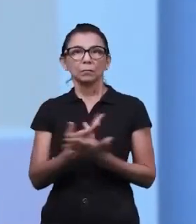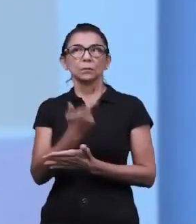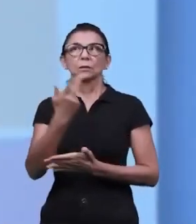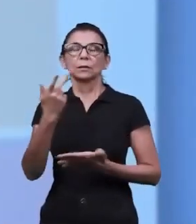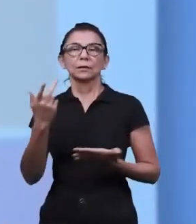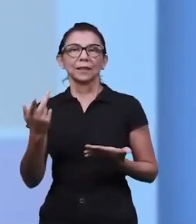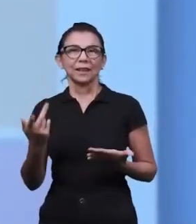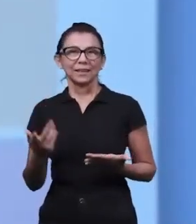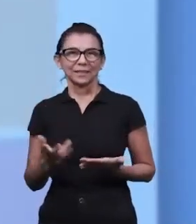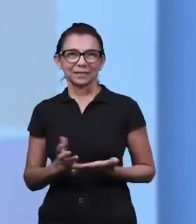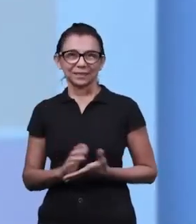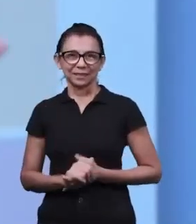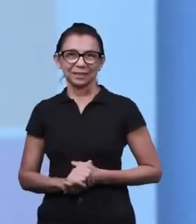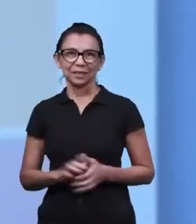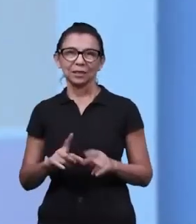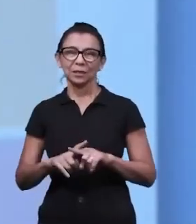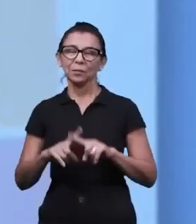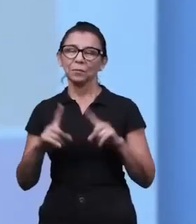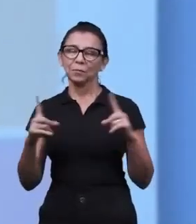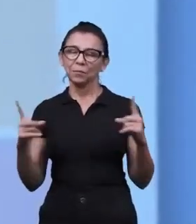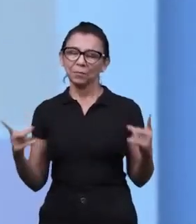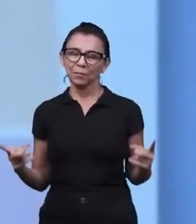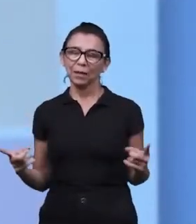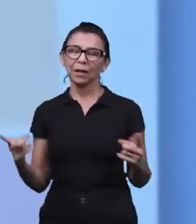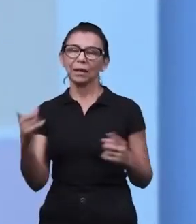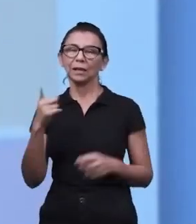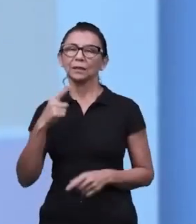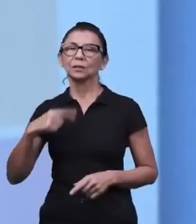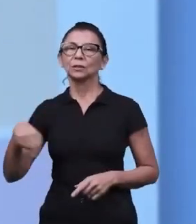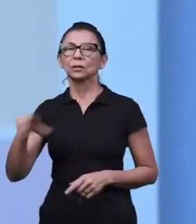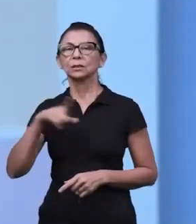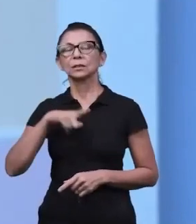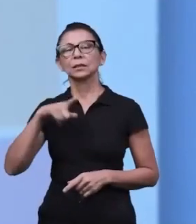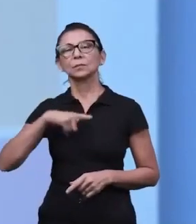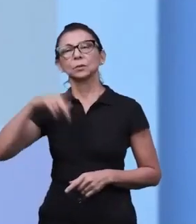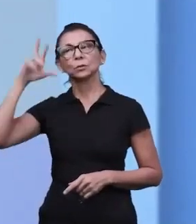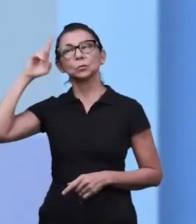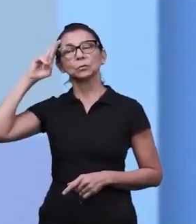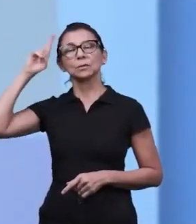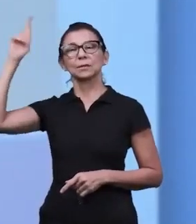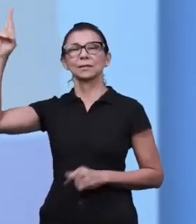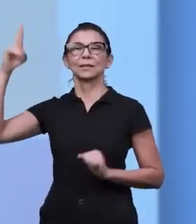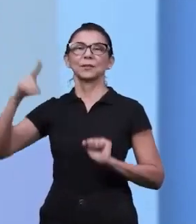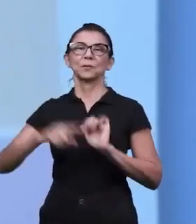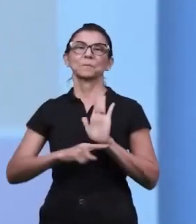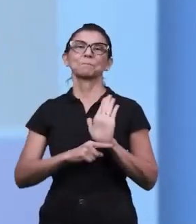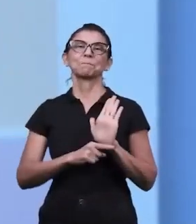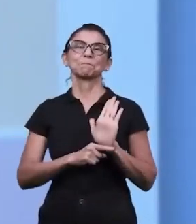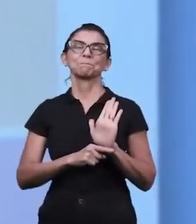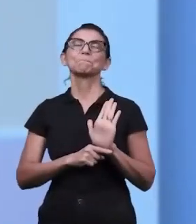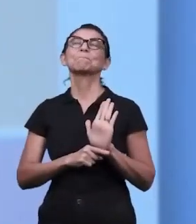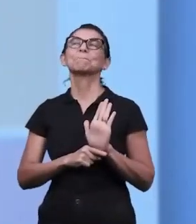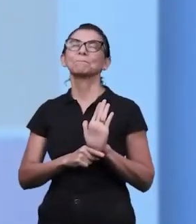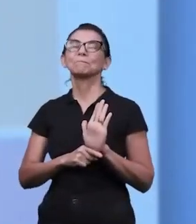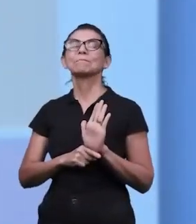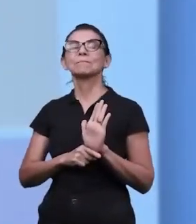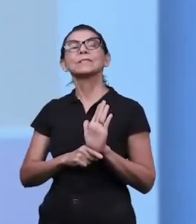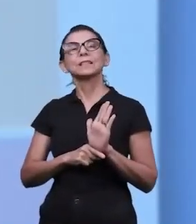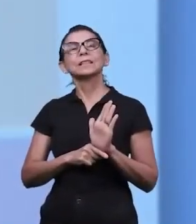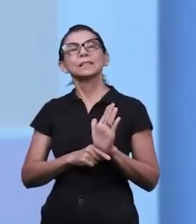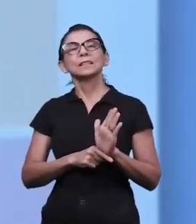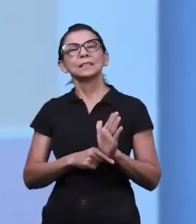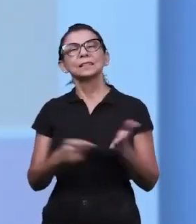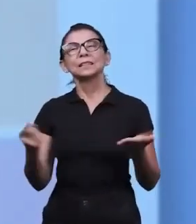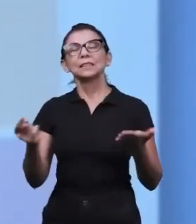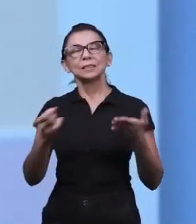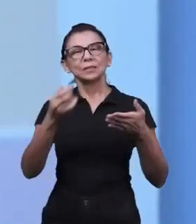isso que eu falei, além de todas as informações técnicas, nós temos o Senhor ao nosso lado. Nós temos o Senhor que nos ajuda,